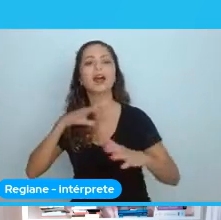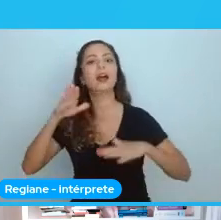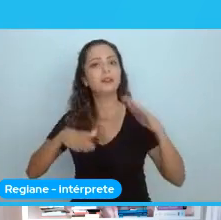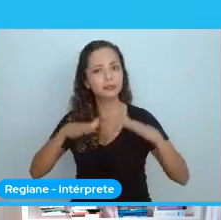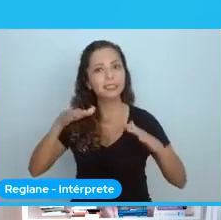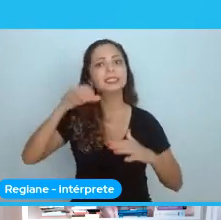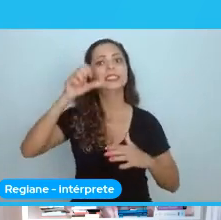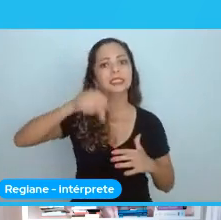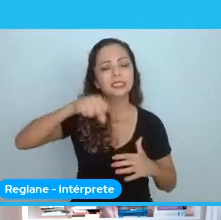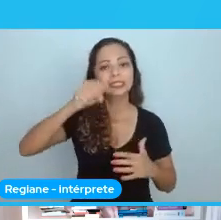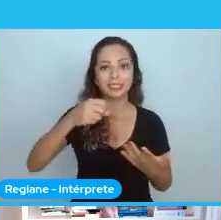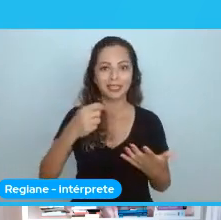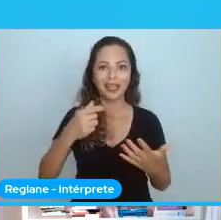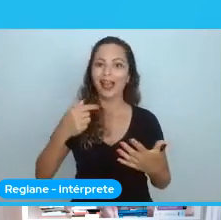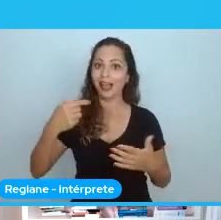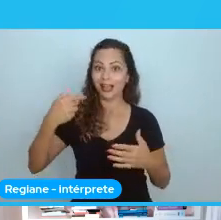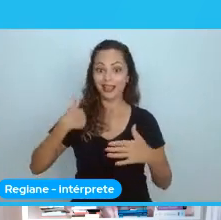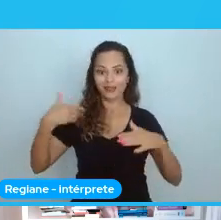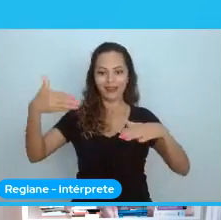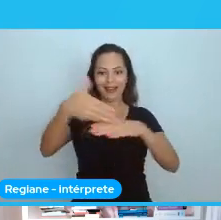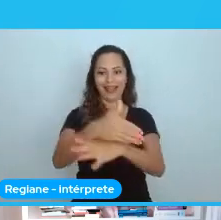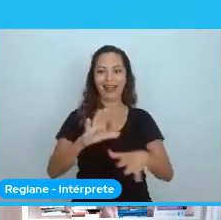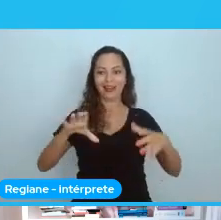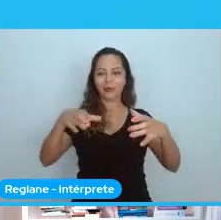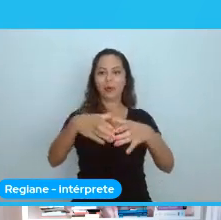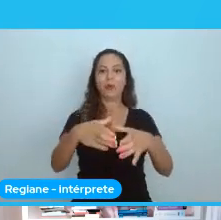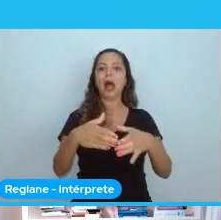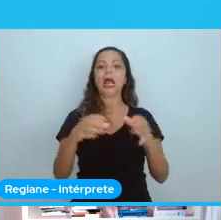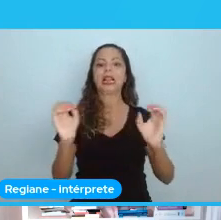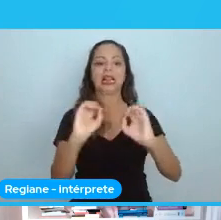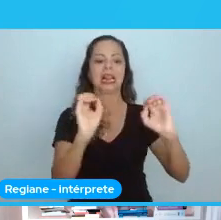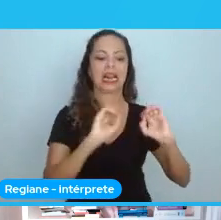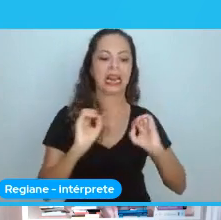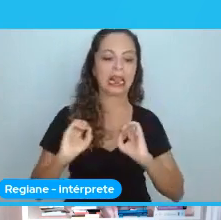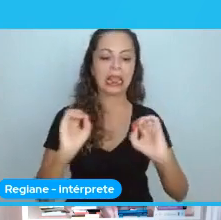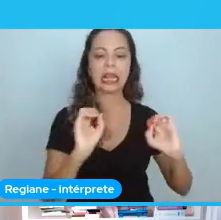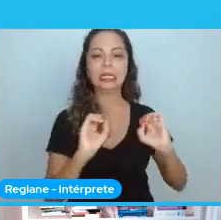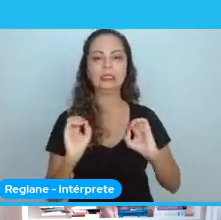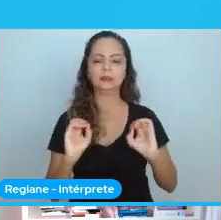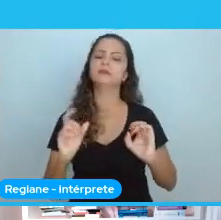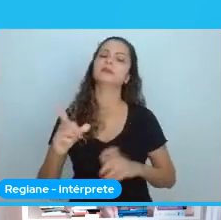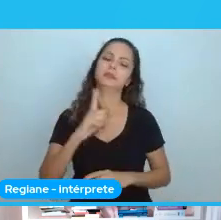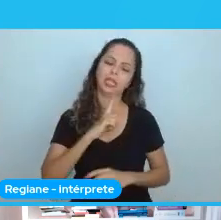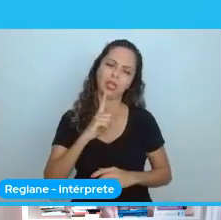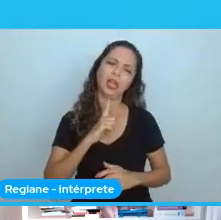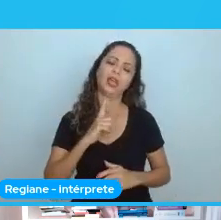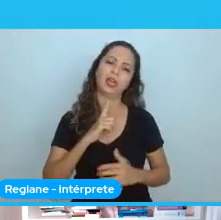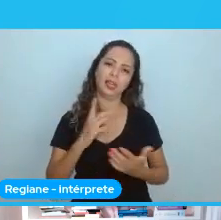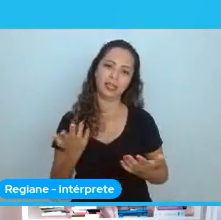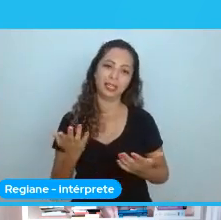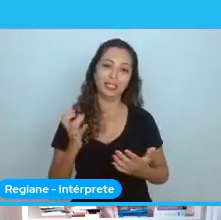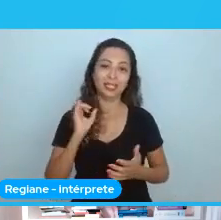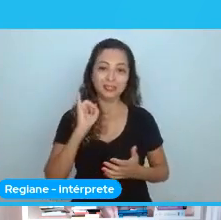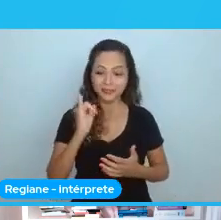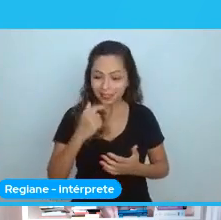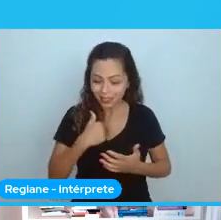que eu corro esse risco, mais rápido eu vou conseguir, sabe,